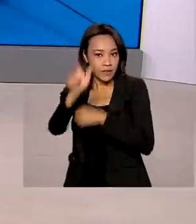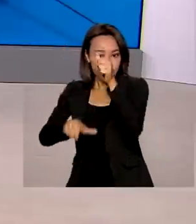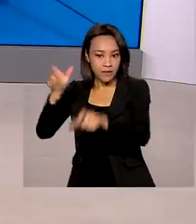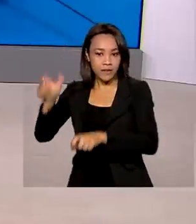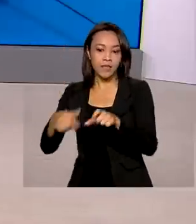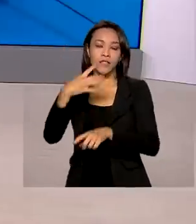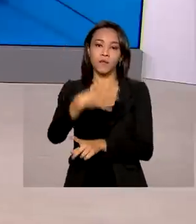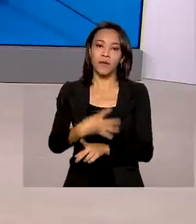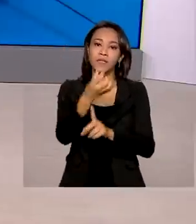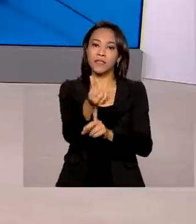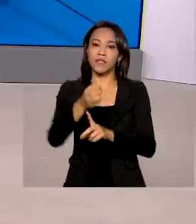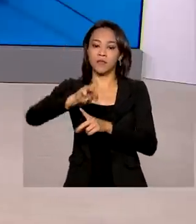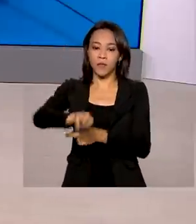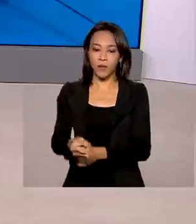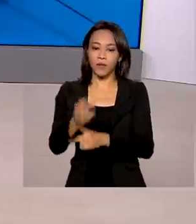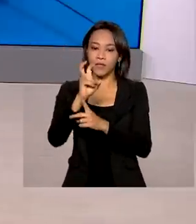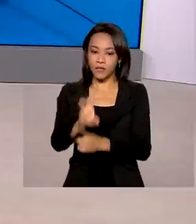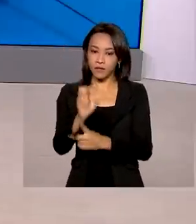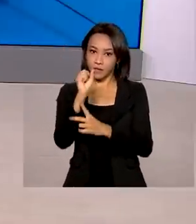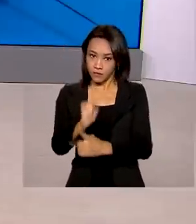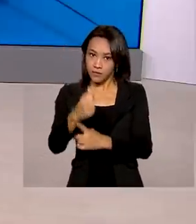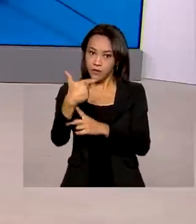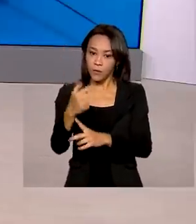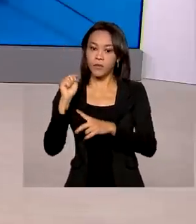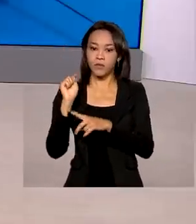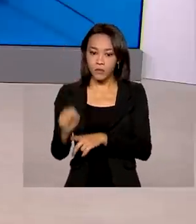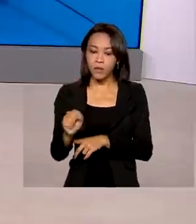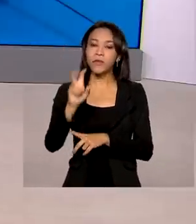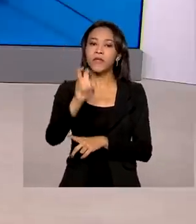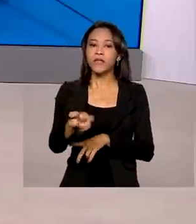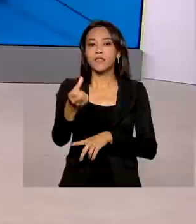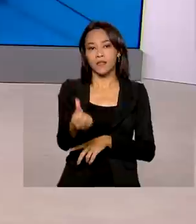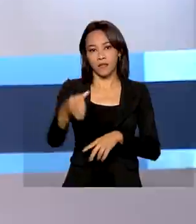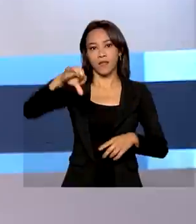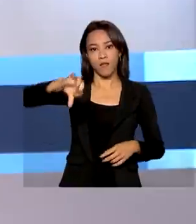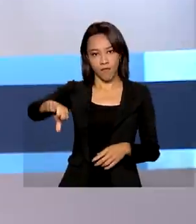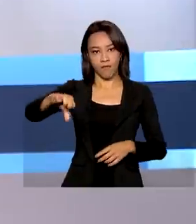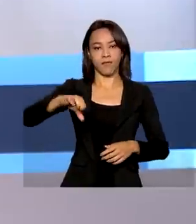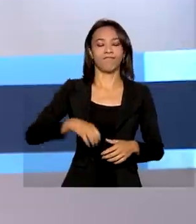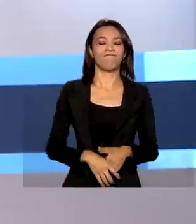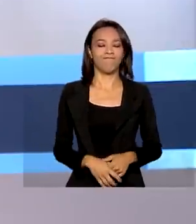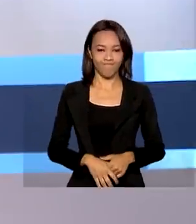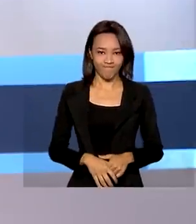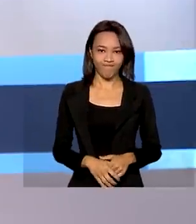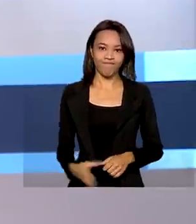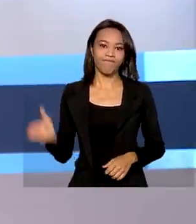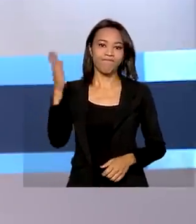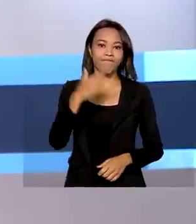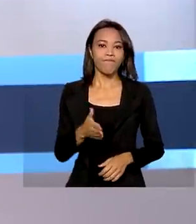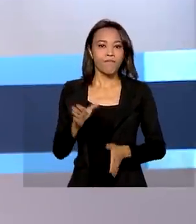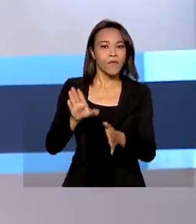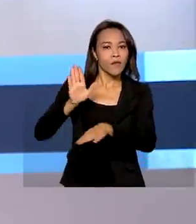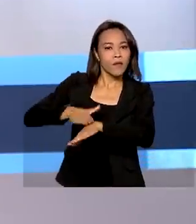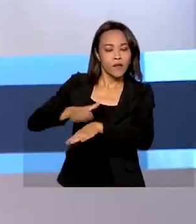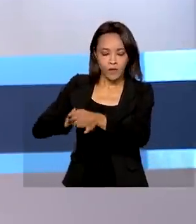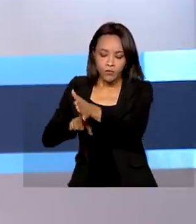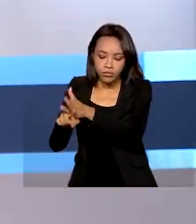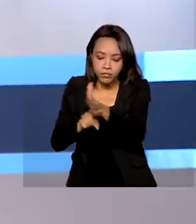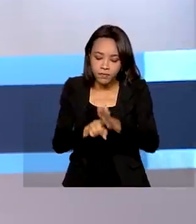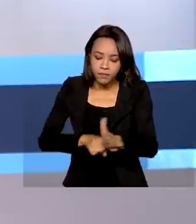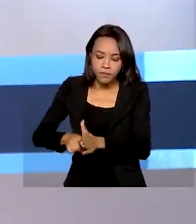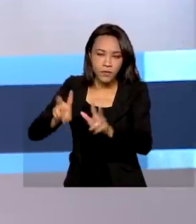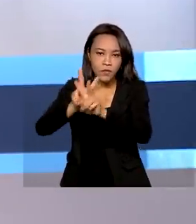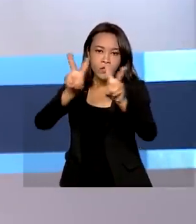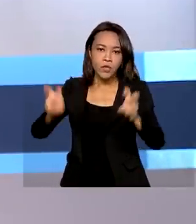é de 46.582.569. Segundo o Estudo Nacional de Alimentação e